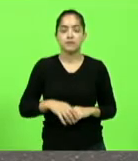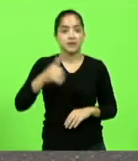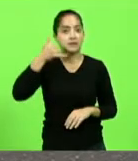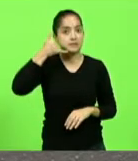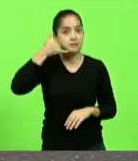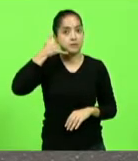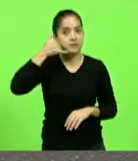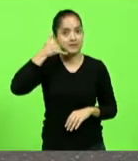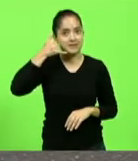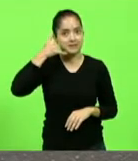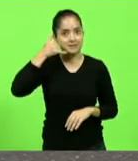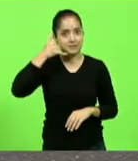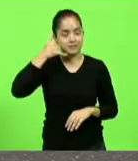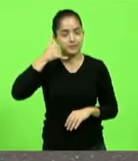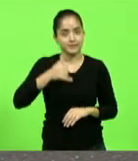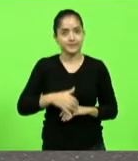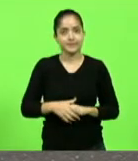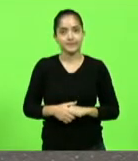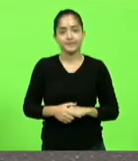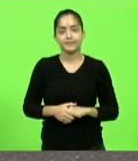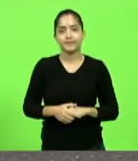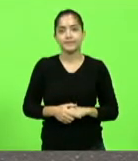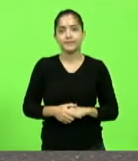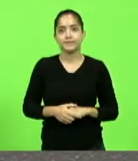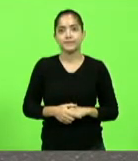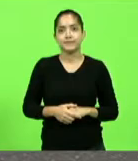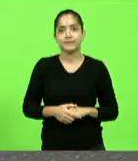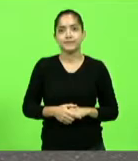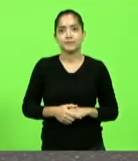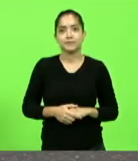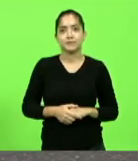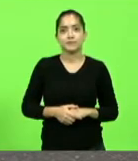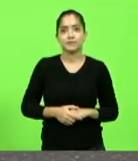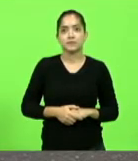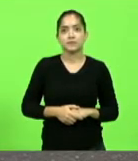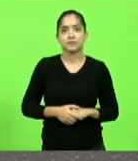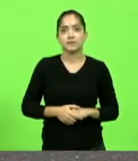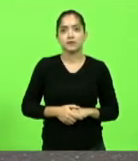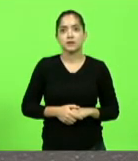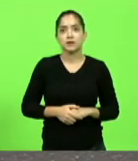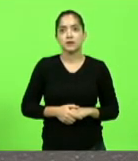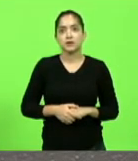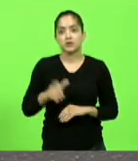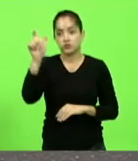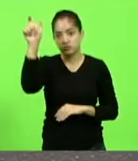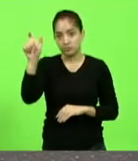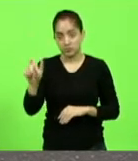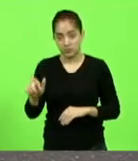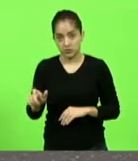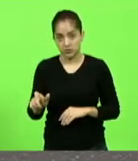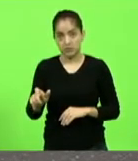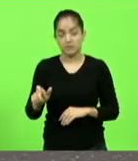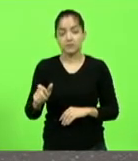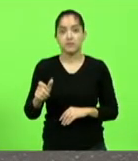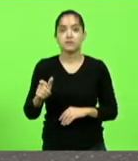de uma jovem senhora de caçador